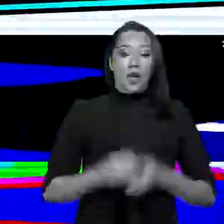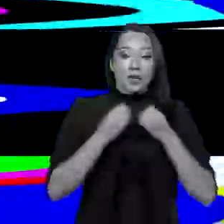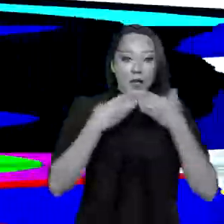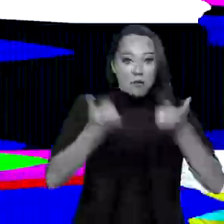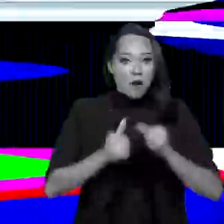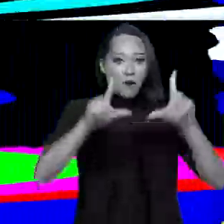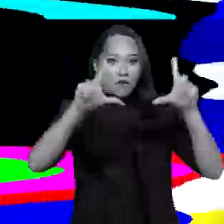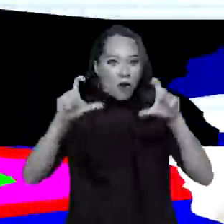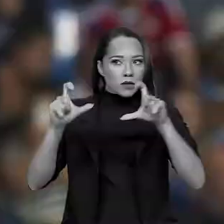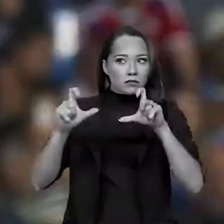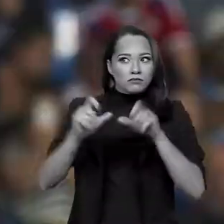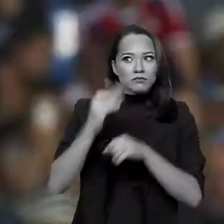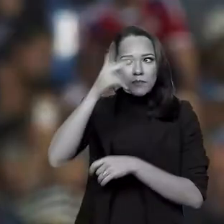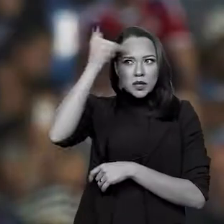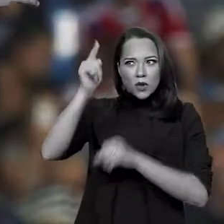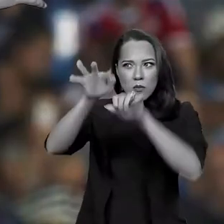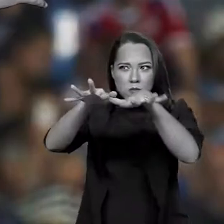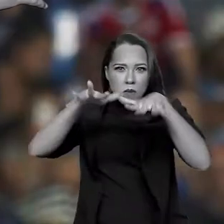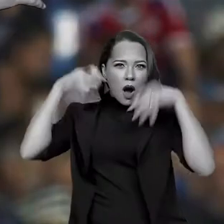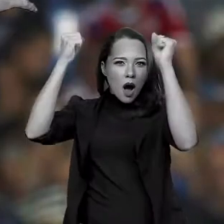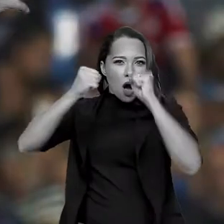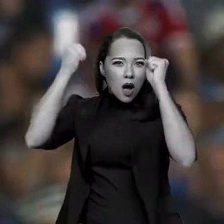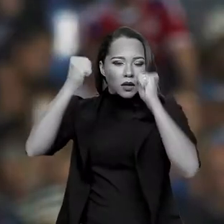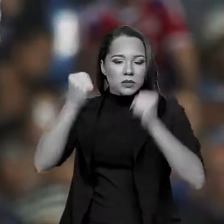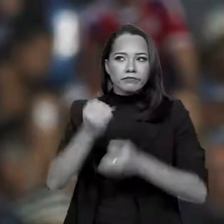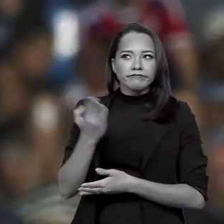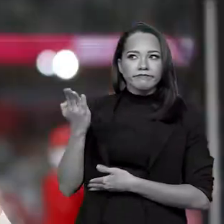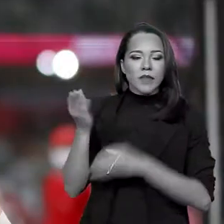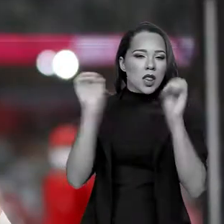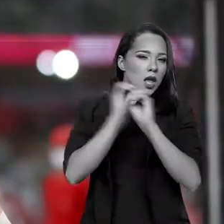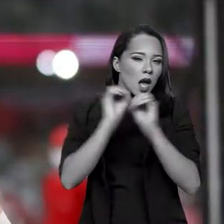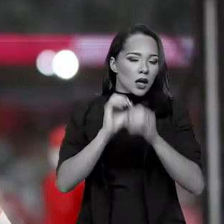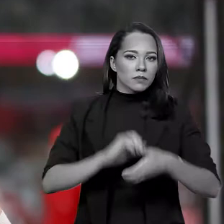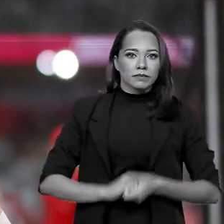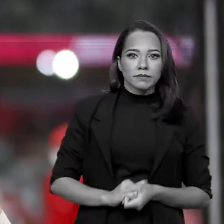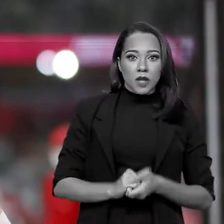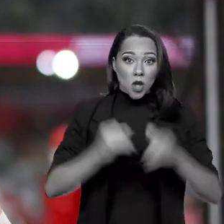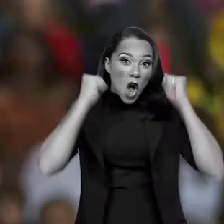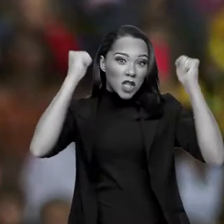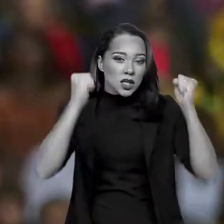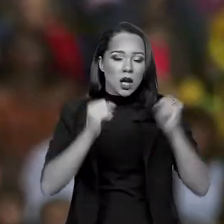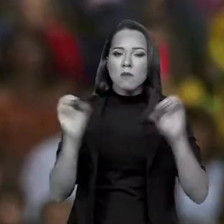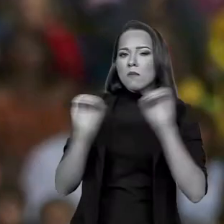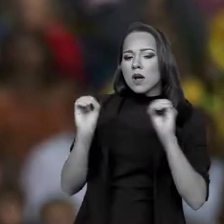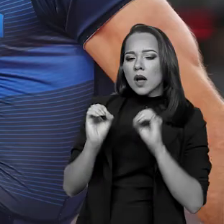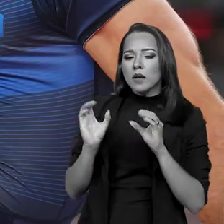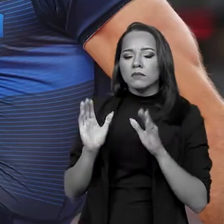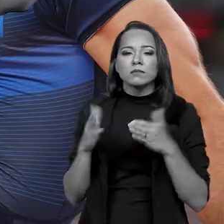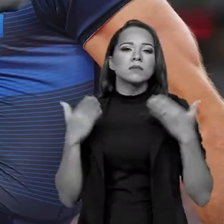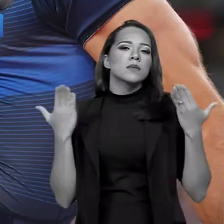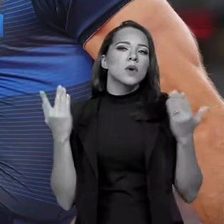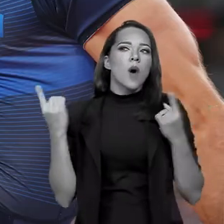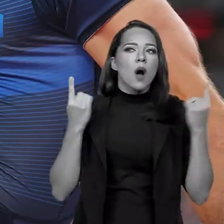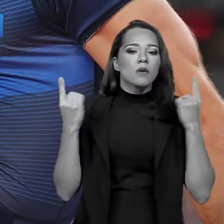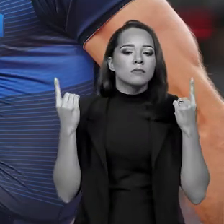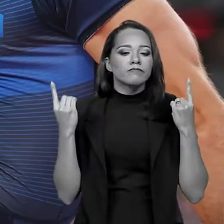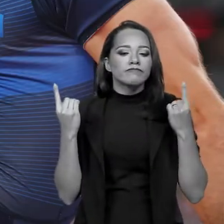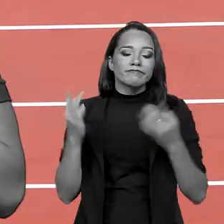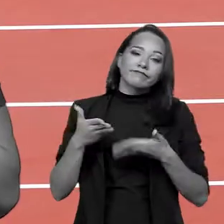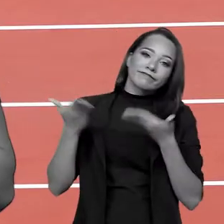E aí, se boas fotos, com torcida, sem torcida, com torcida, sem torcida,